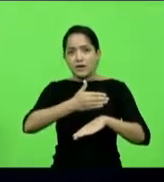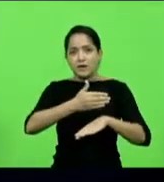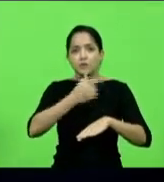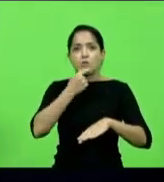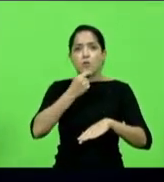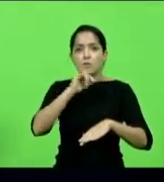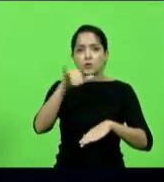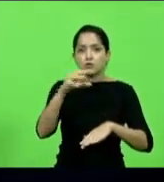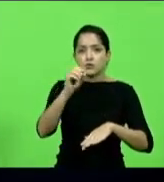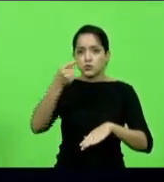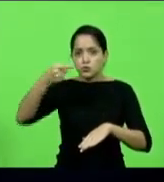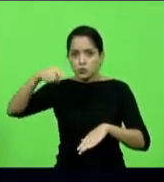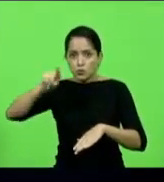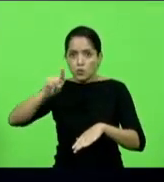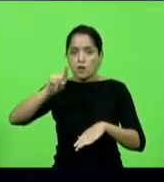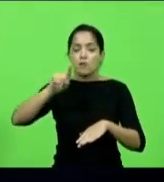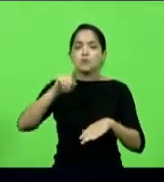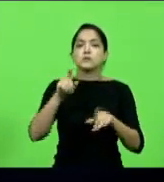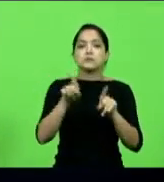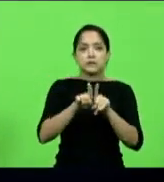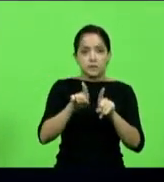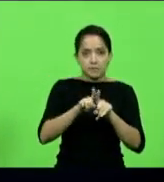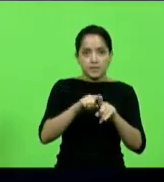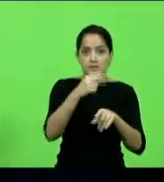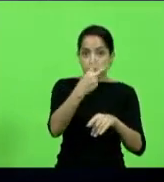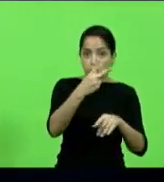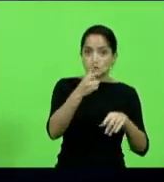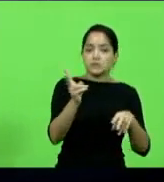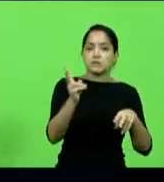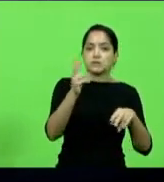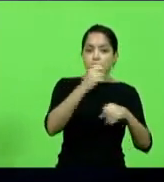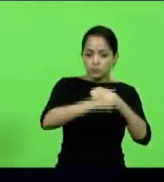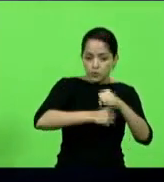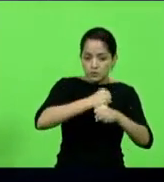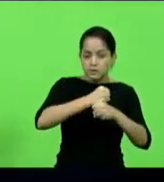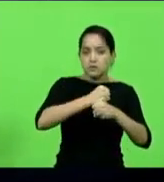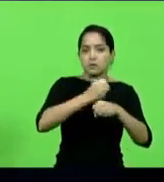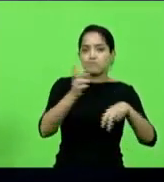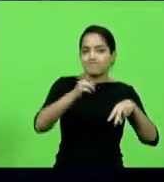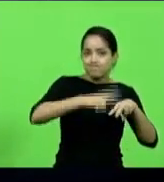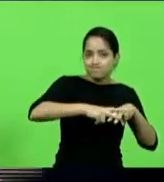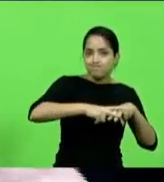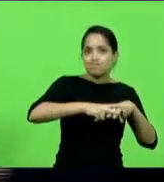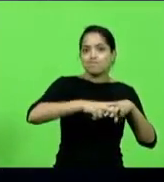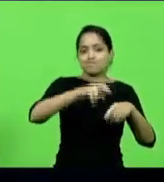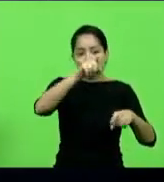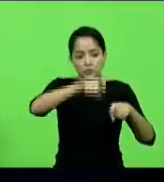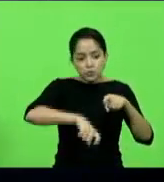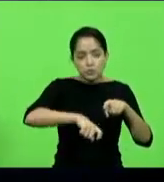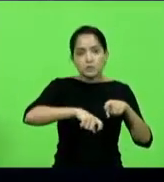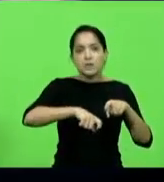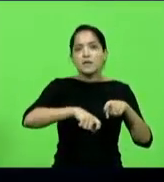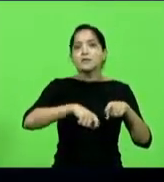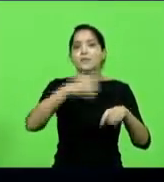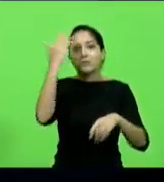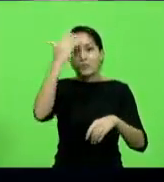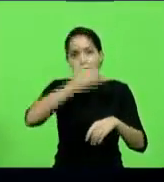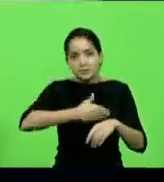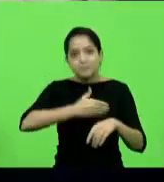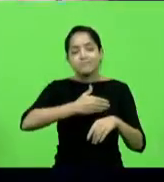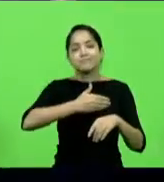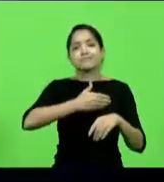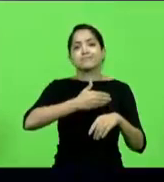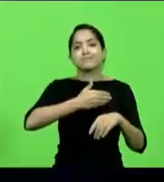Alves, ele foi também, ficou dois anos preso por um estupro e depois constataram que ele não tinha estuprado a pessoa. E assim, são